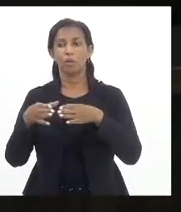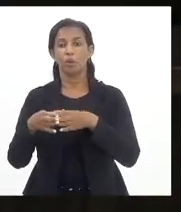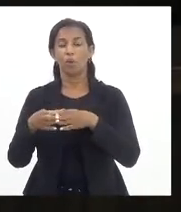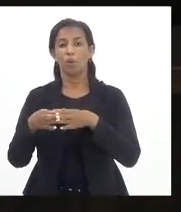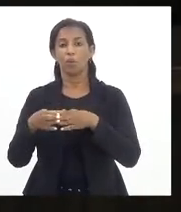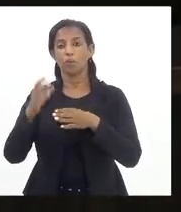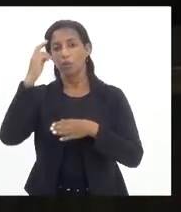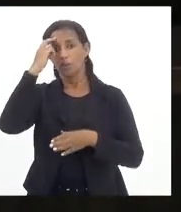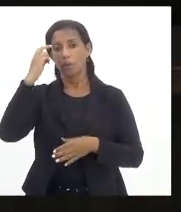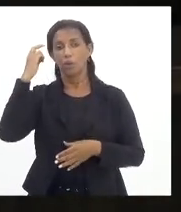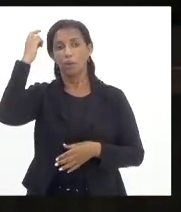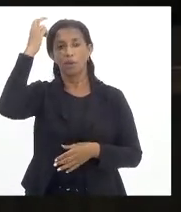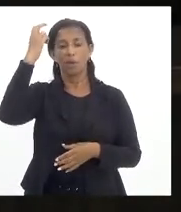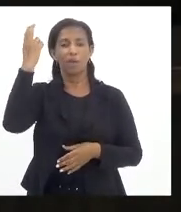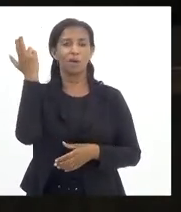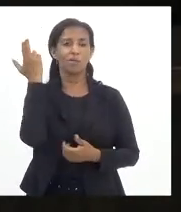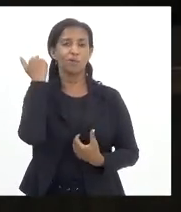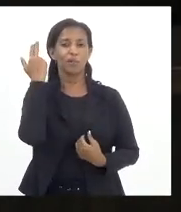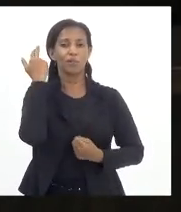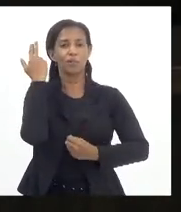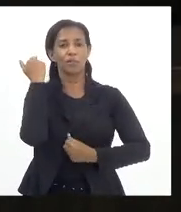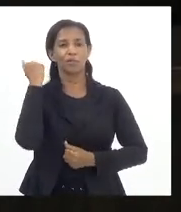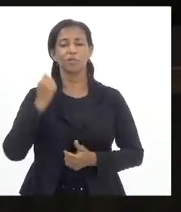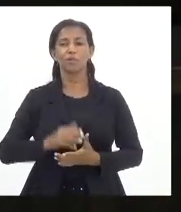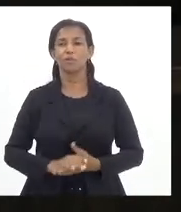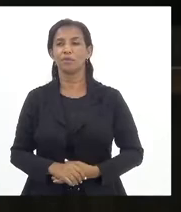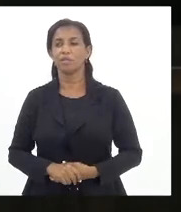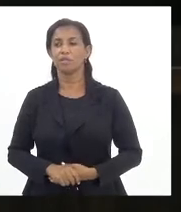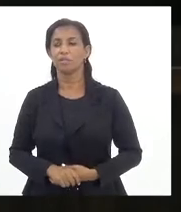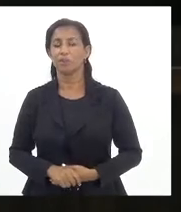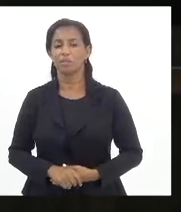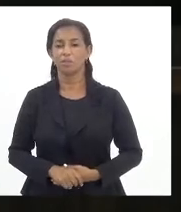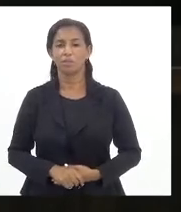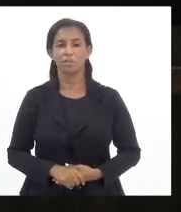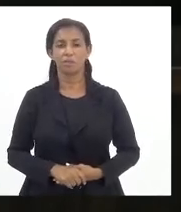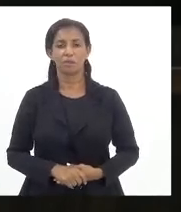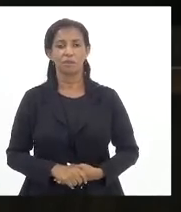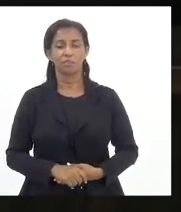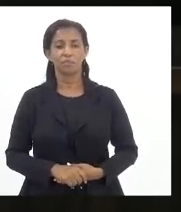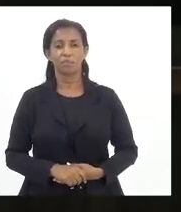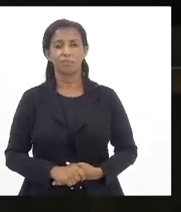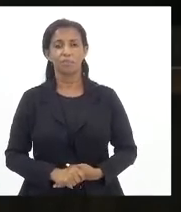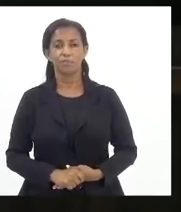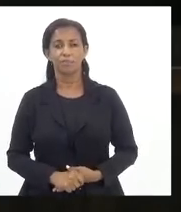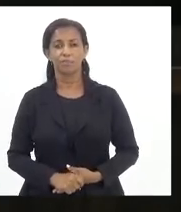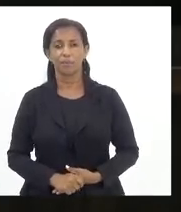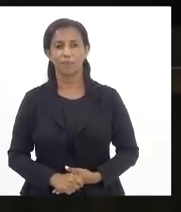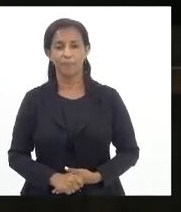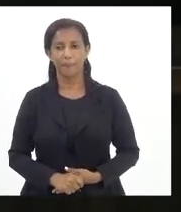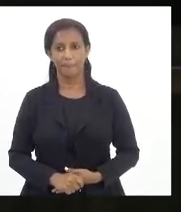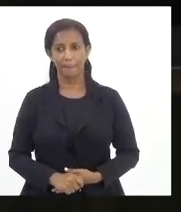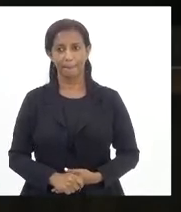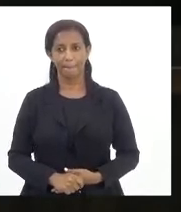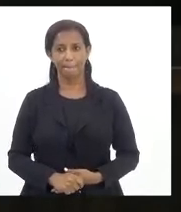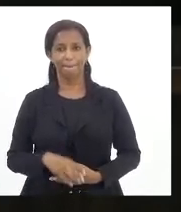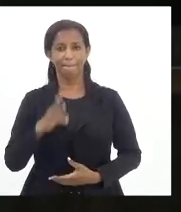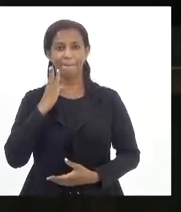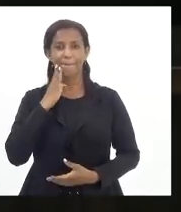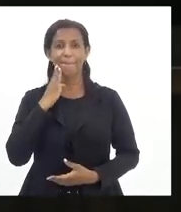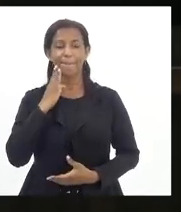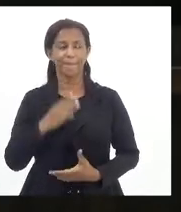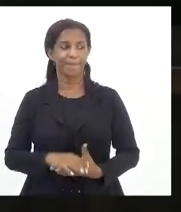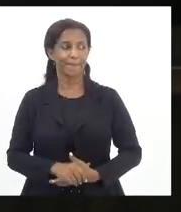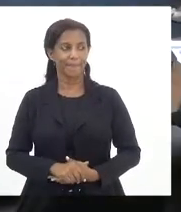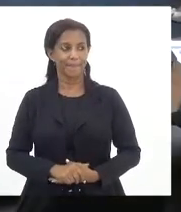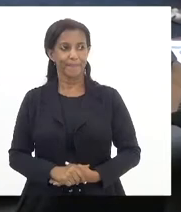deputado Eliomar Coelho deputado Eliomar Coelho deputado Valdeque Carneiro